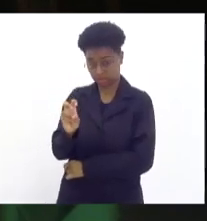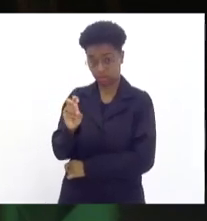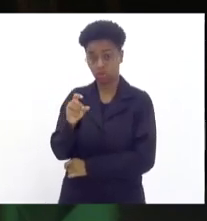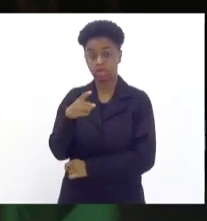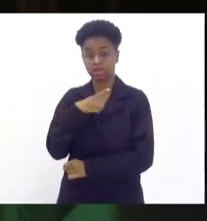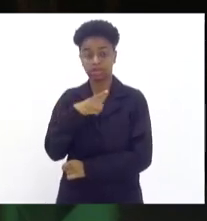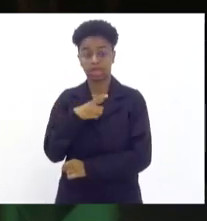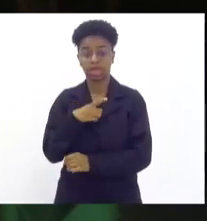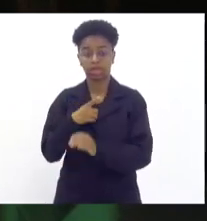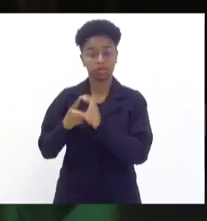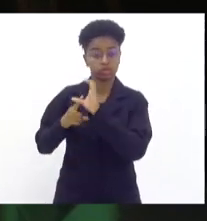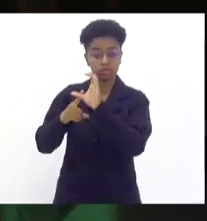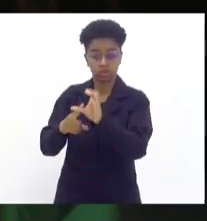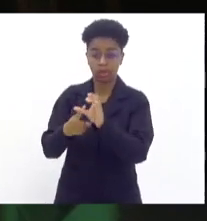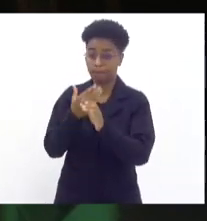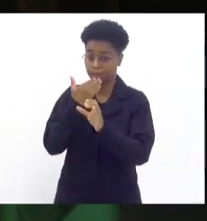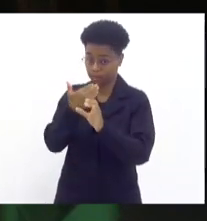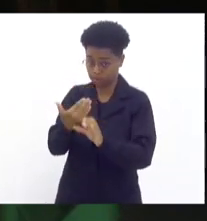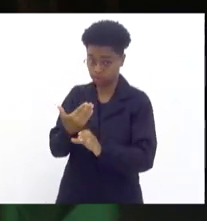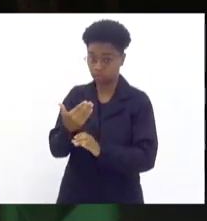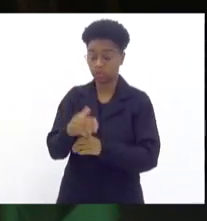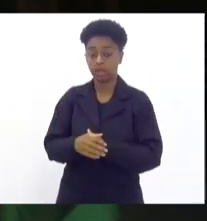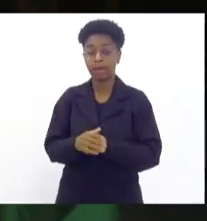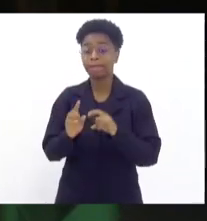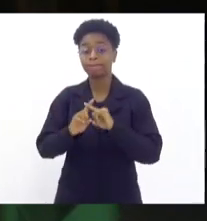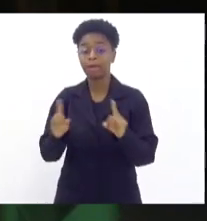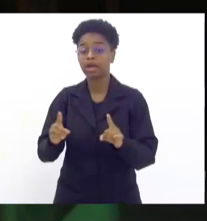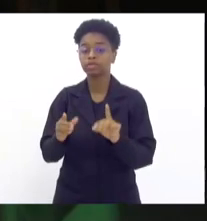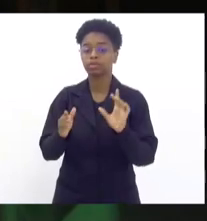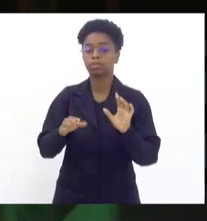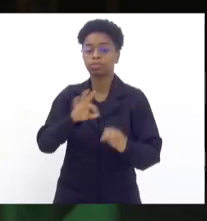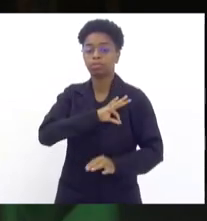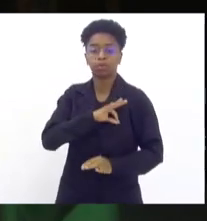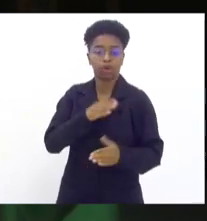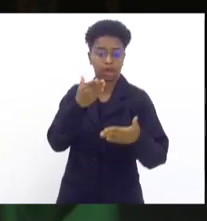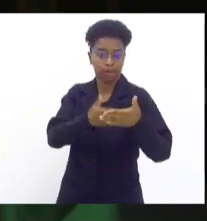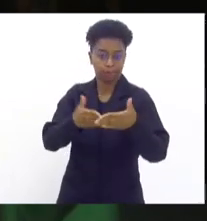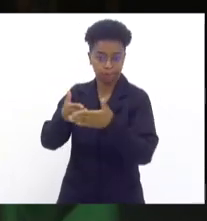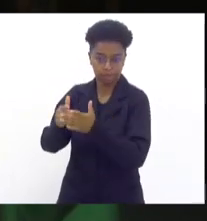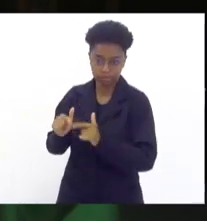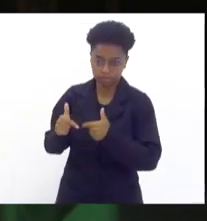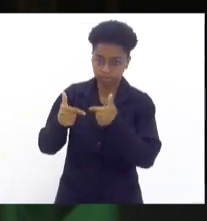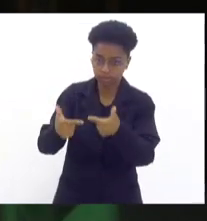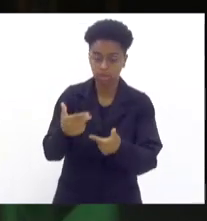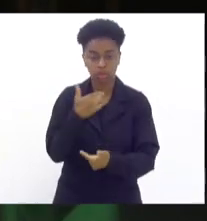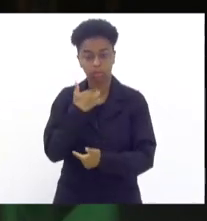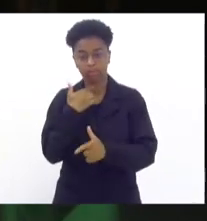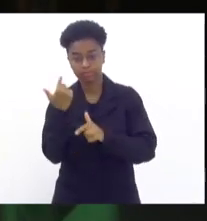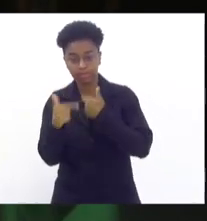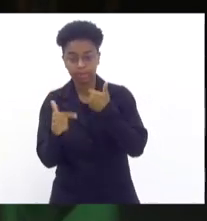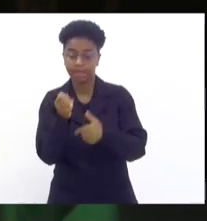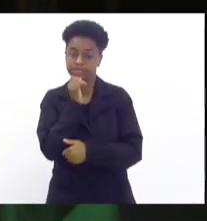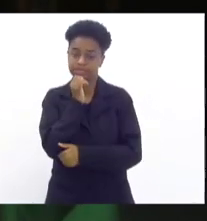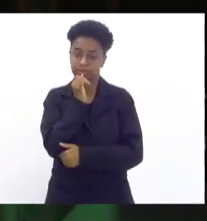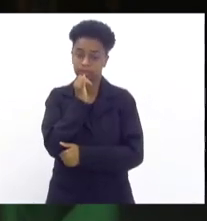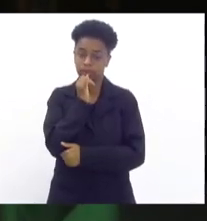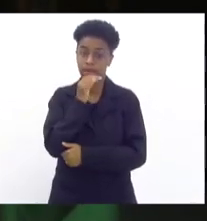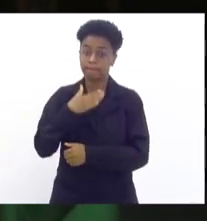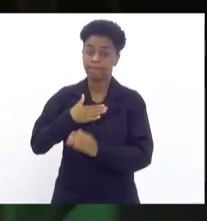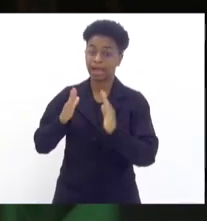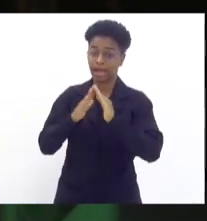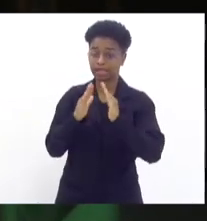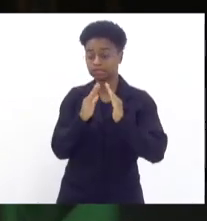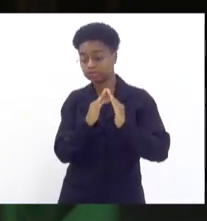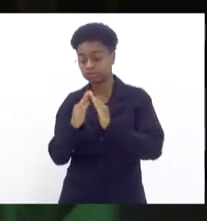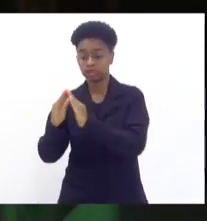tem nada, os policiais ficaram impedidos de fazer incursões, de trabalhar. Por exemplo, do lado da minha casa eu tenho